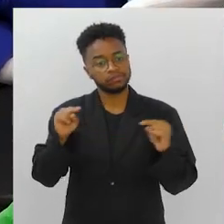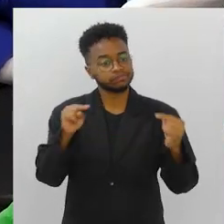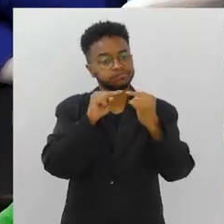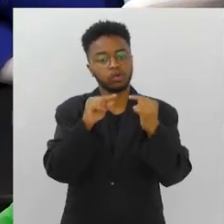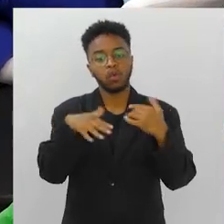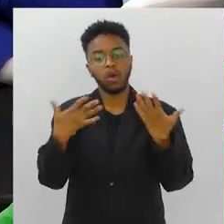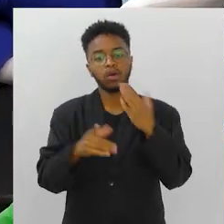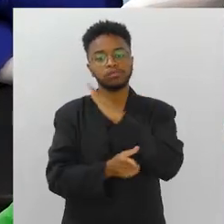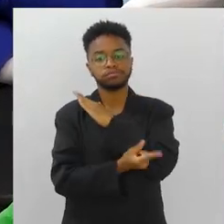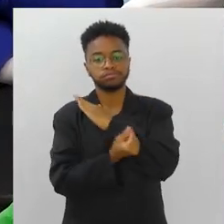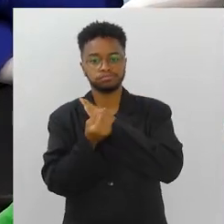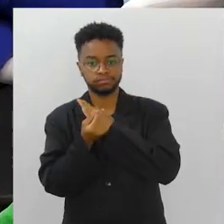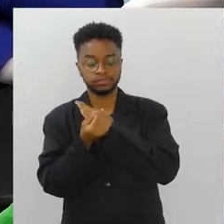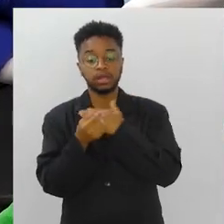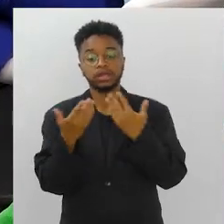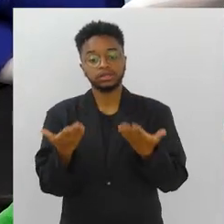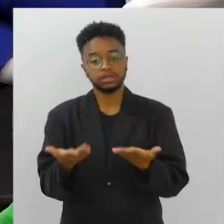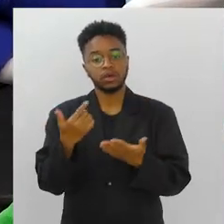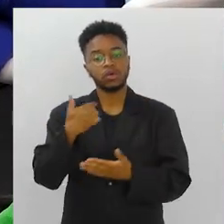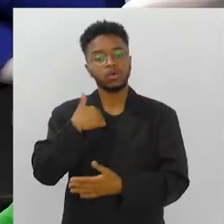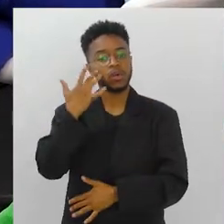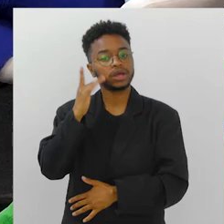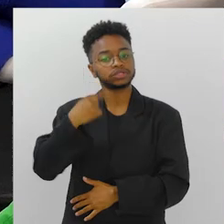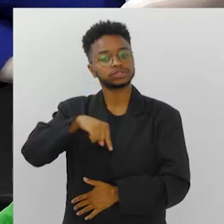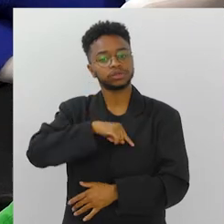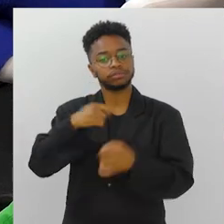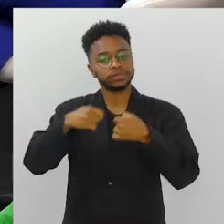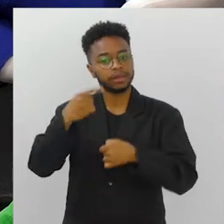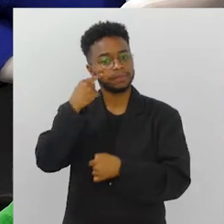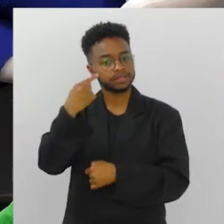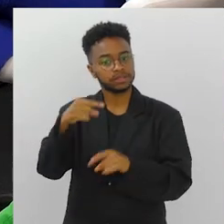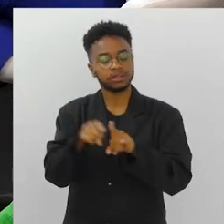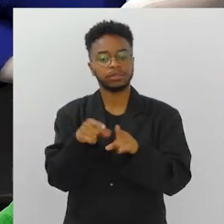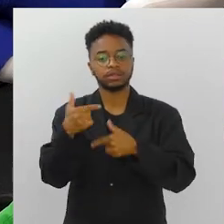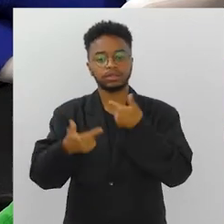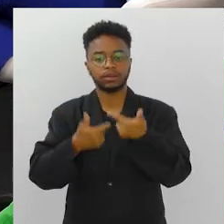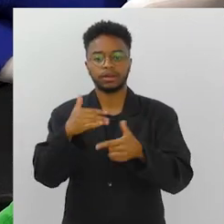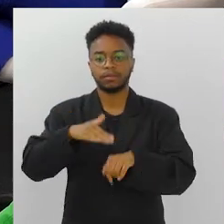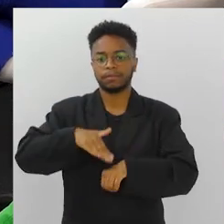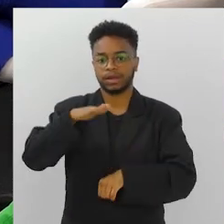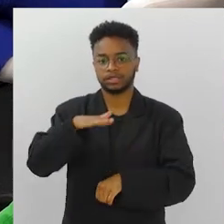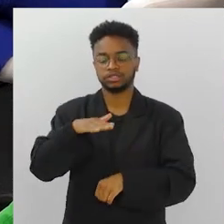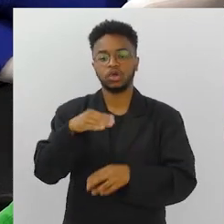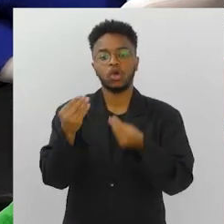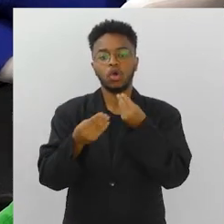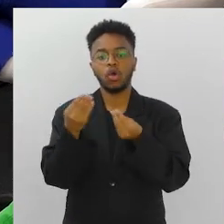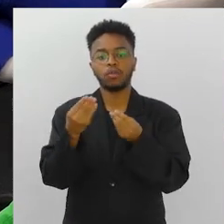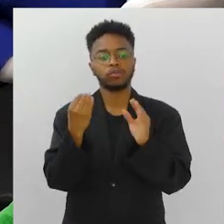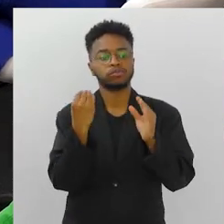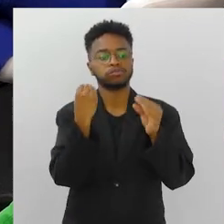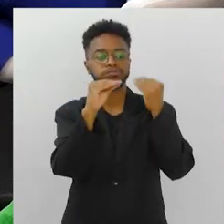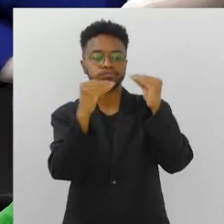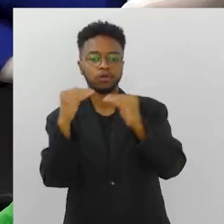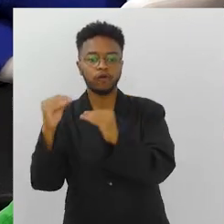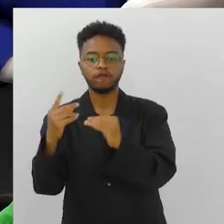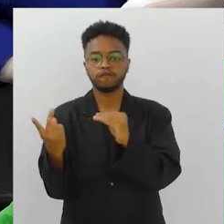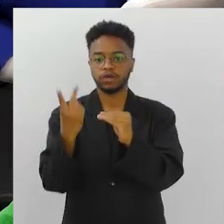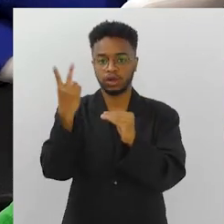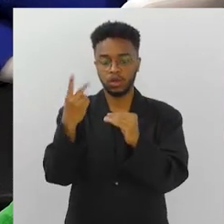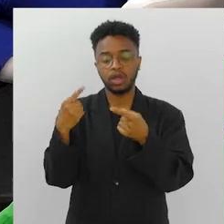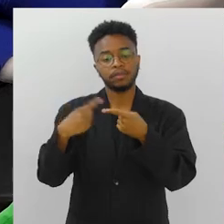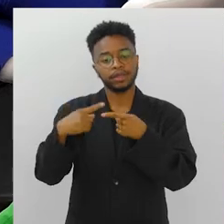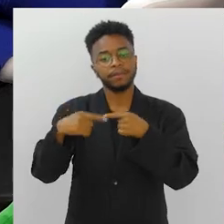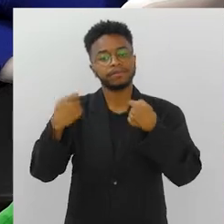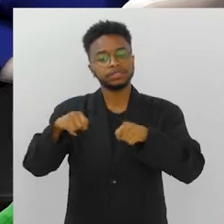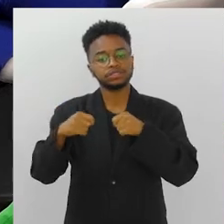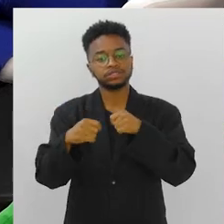camada social em que vive. É algo também a se pensar e trabalhar cada vez mais. a precificação das coisas, porque